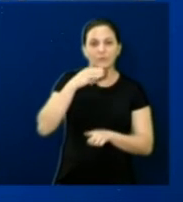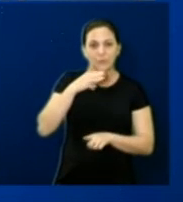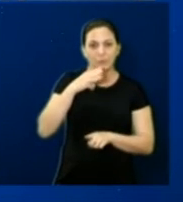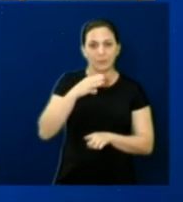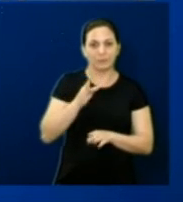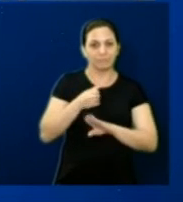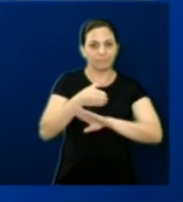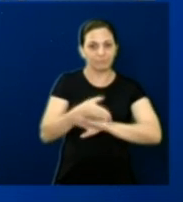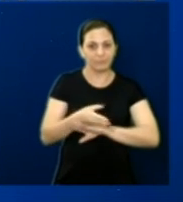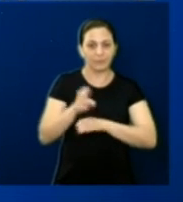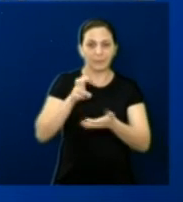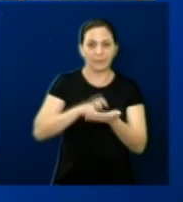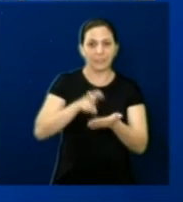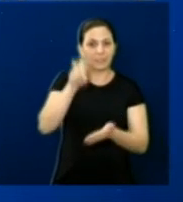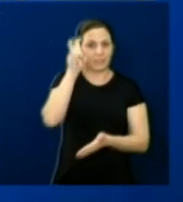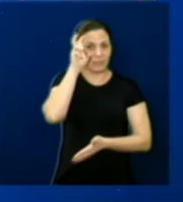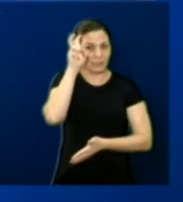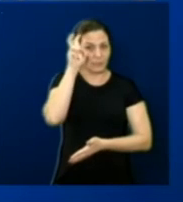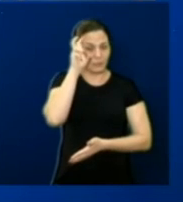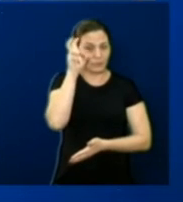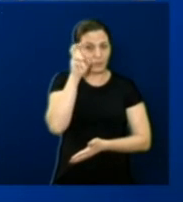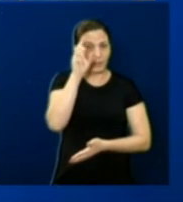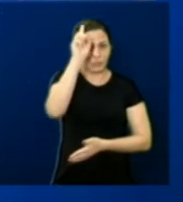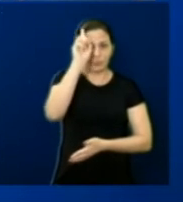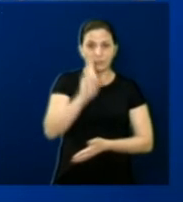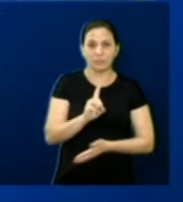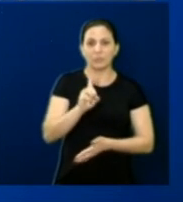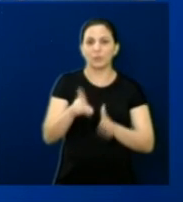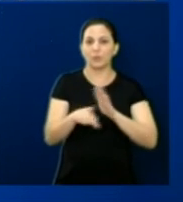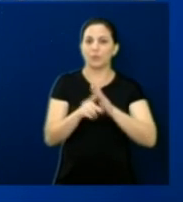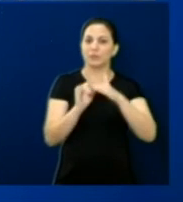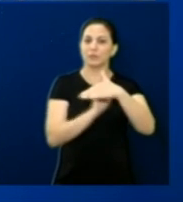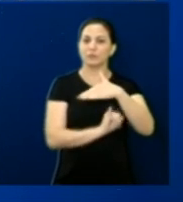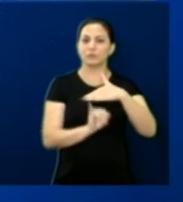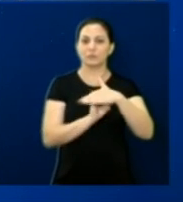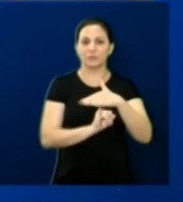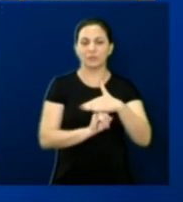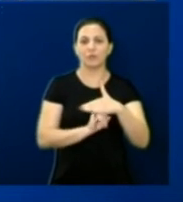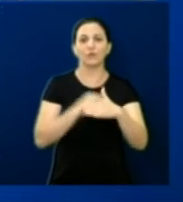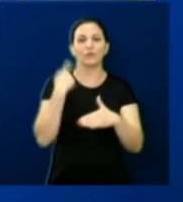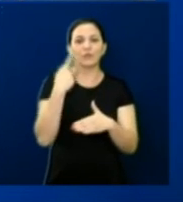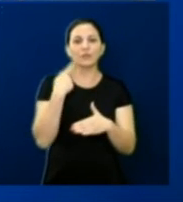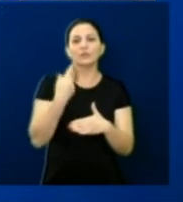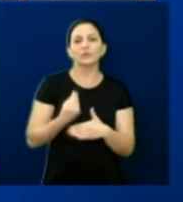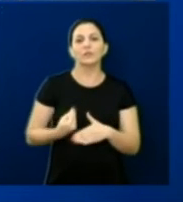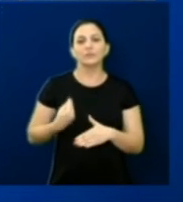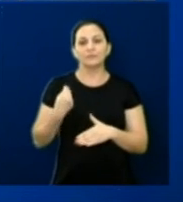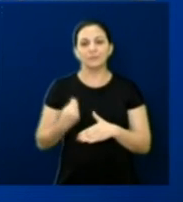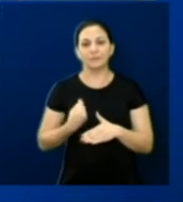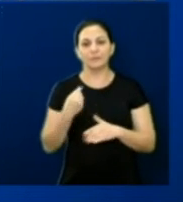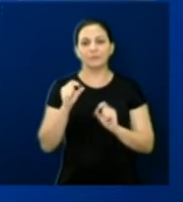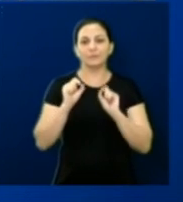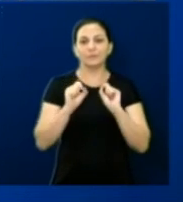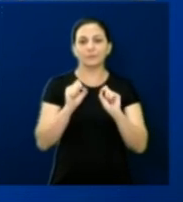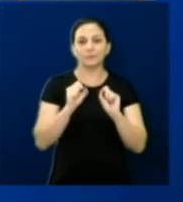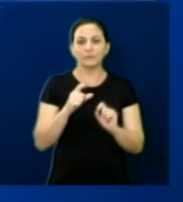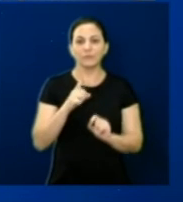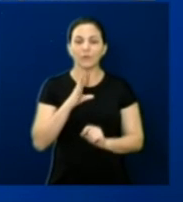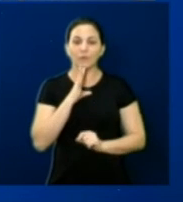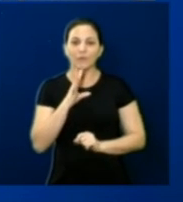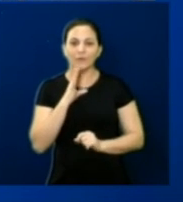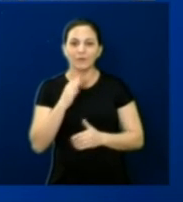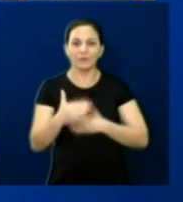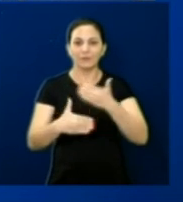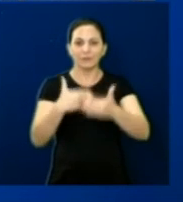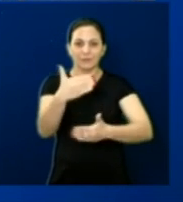Casa, na manhã de quinta-feira, com a direção da instituição, diversos vereadores, quase a grande maioria, puderam conhecer os